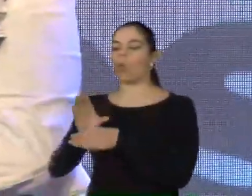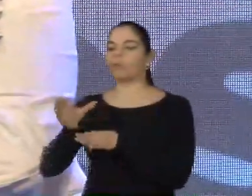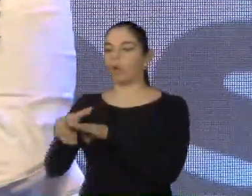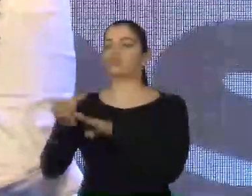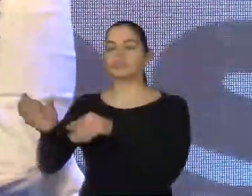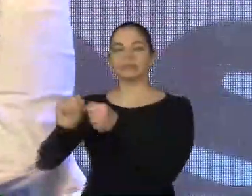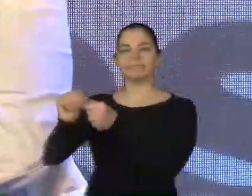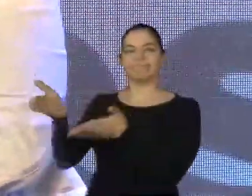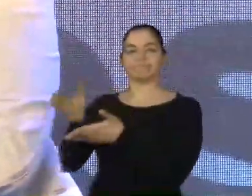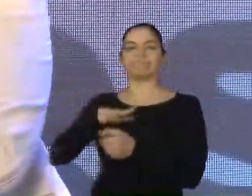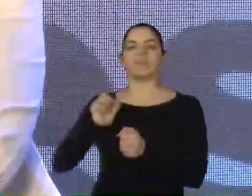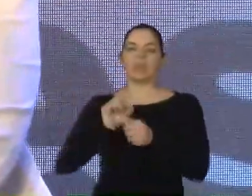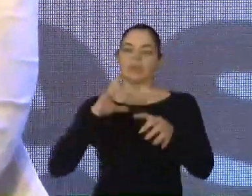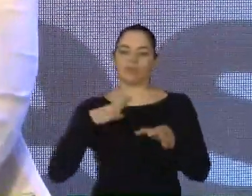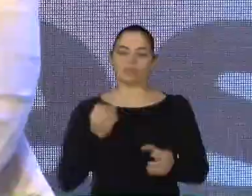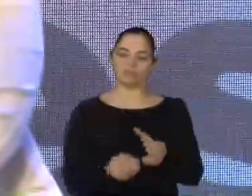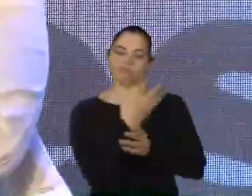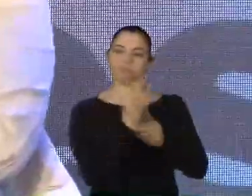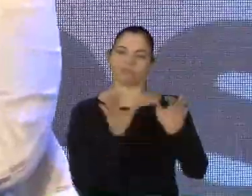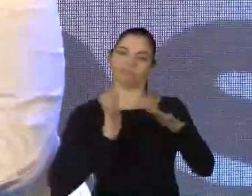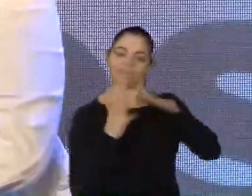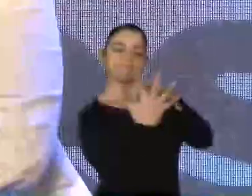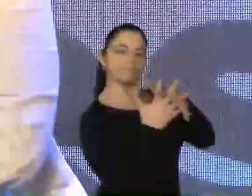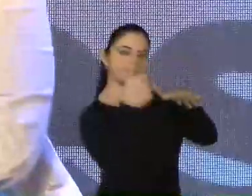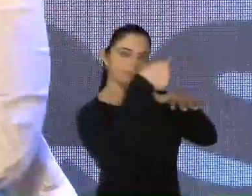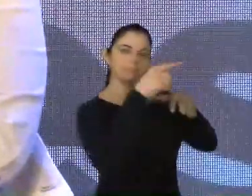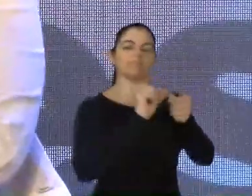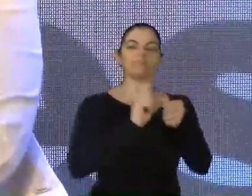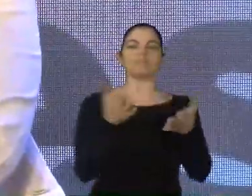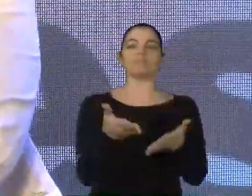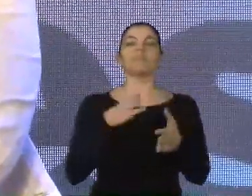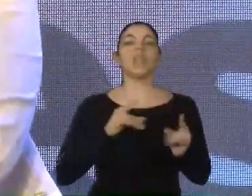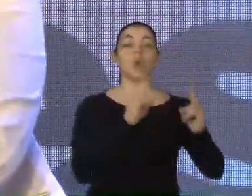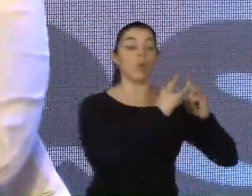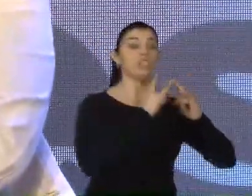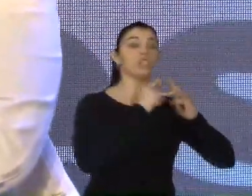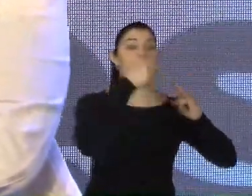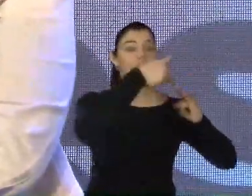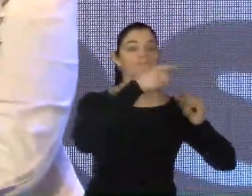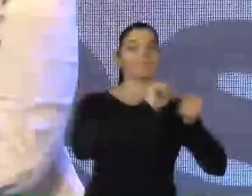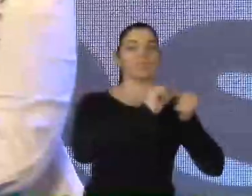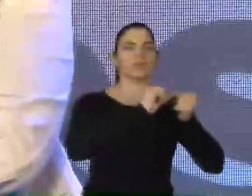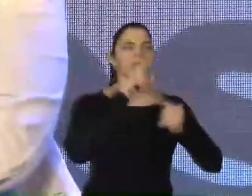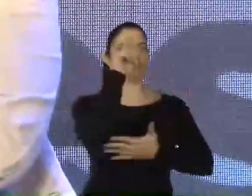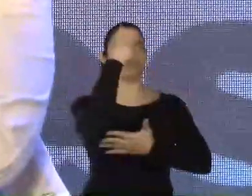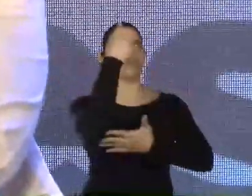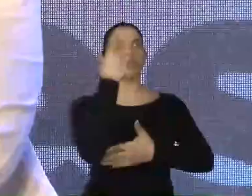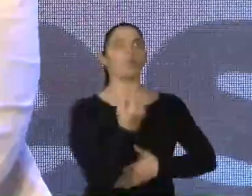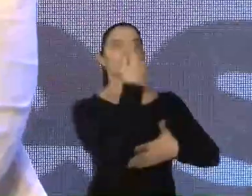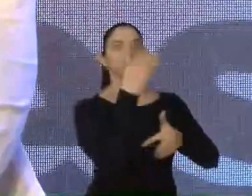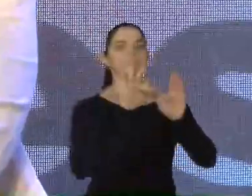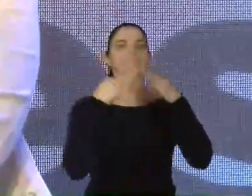do Instituto Ser Indipidade. E, para quem não conhece a gente, o Instituto Ser Indipidade nasceu de uma iniciativa de uma família